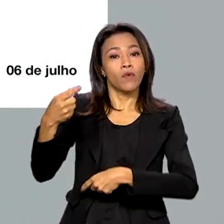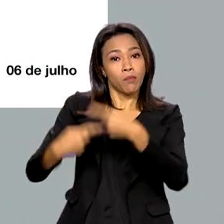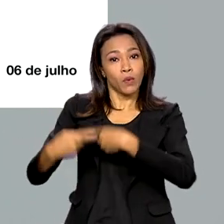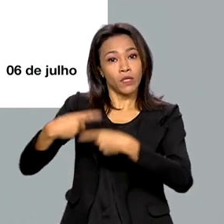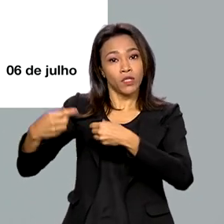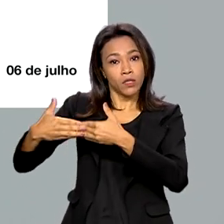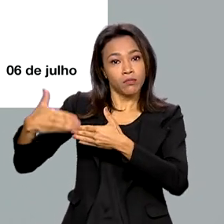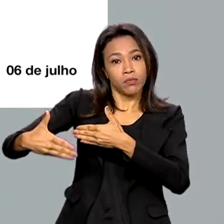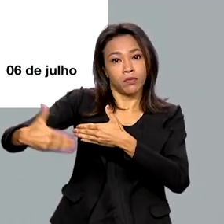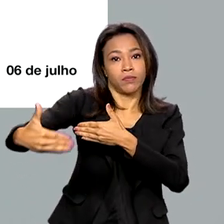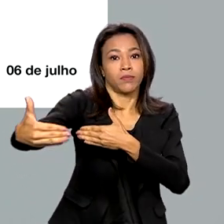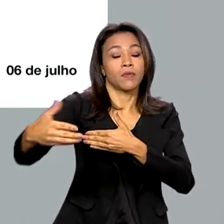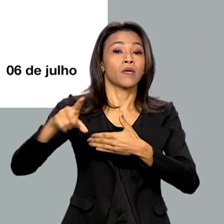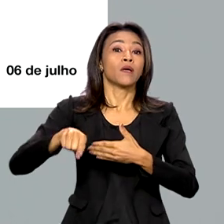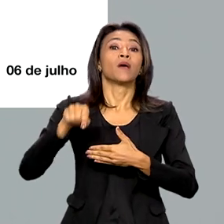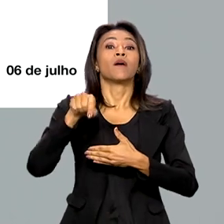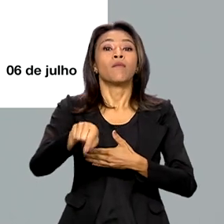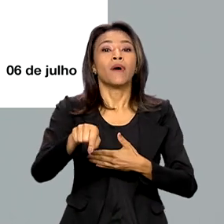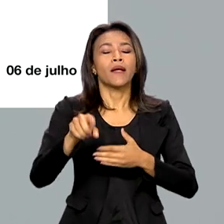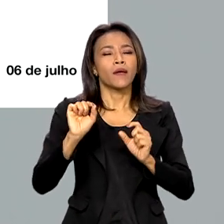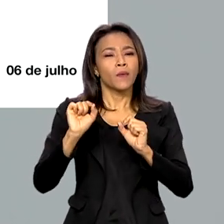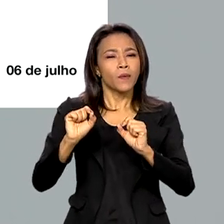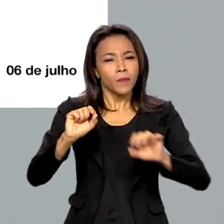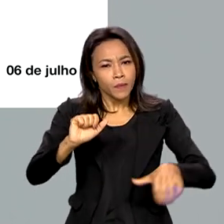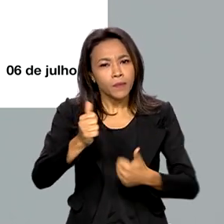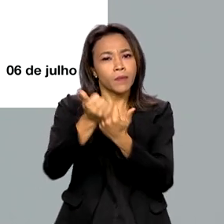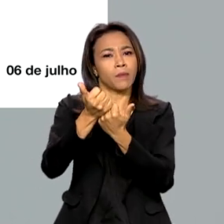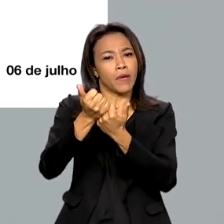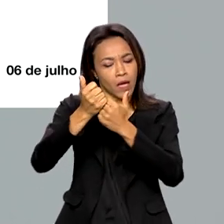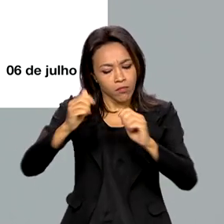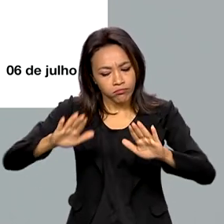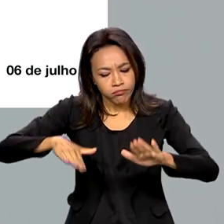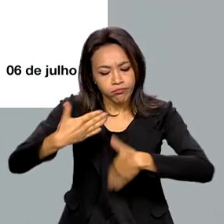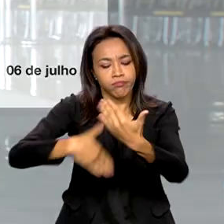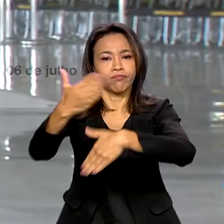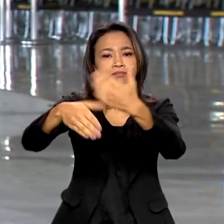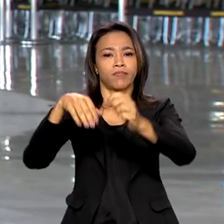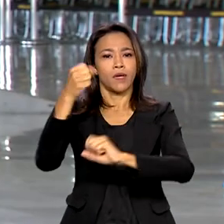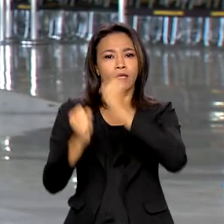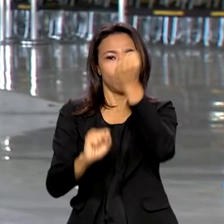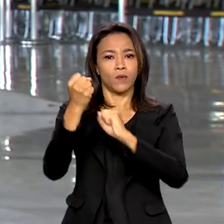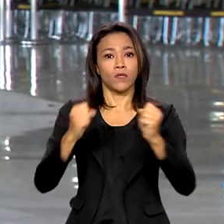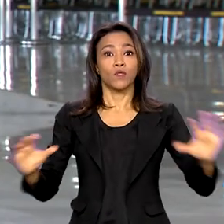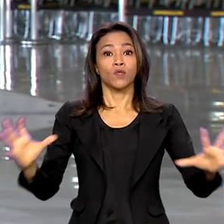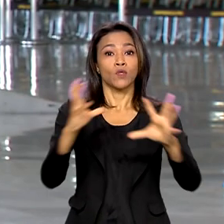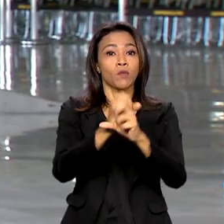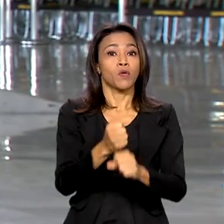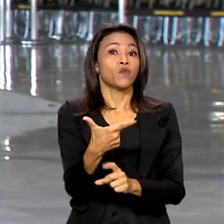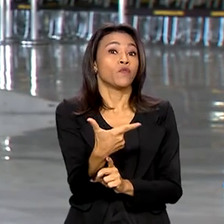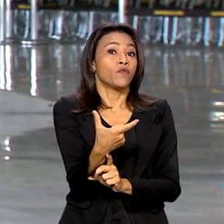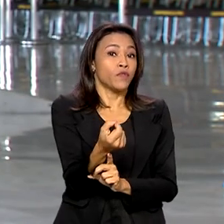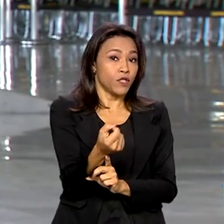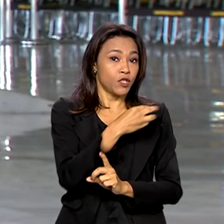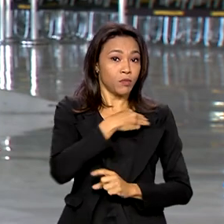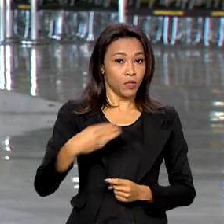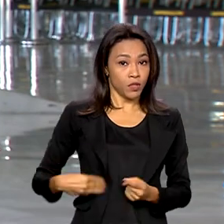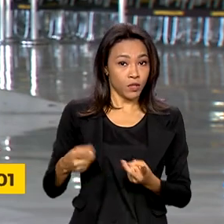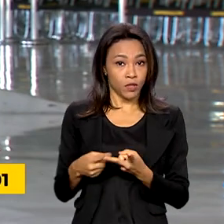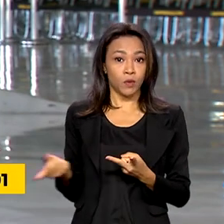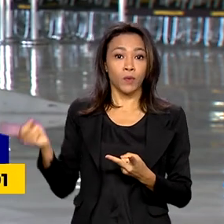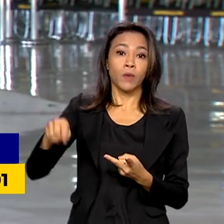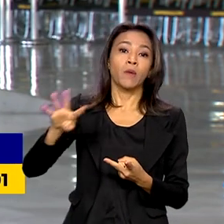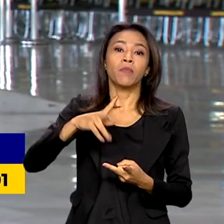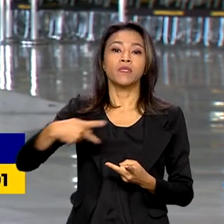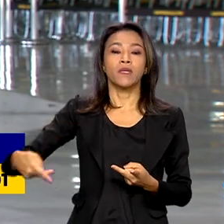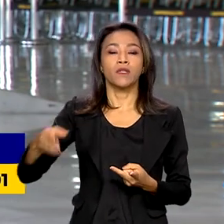reverter a desindustrialização do país. Esse grupo é formado por 20 ministros, pelo presidente do BNDES e